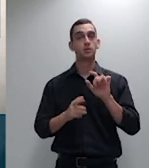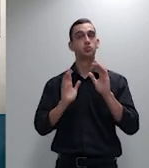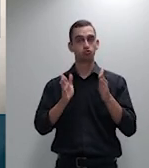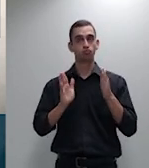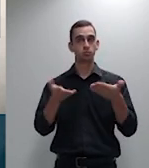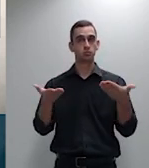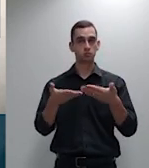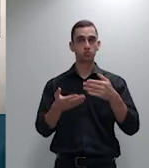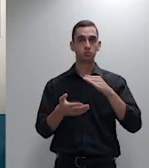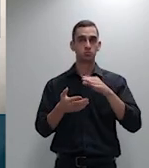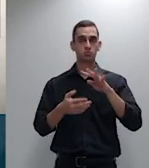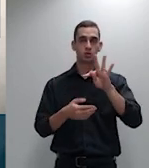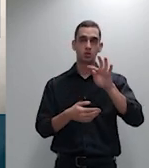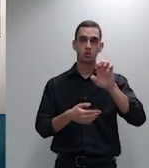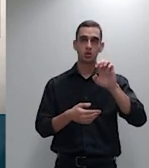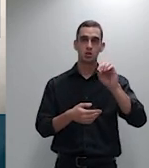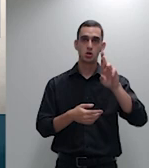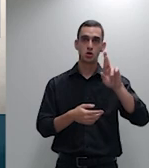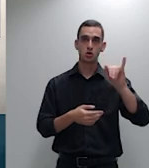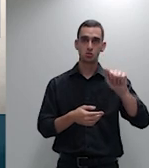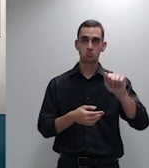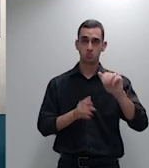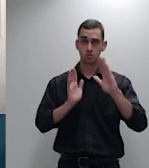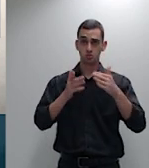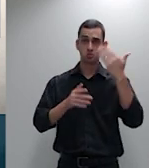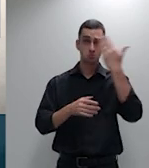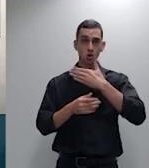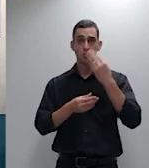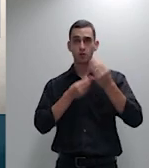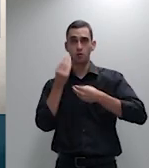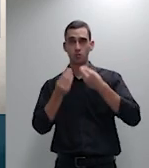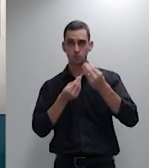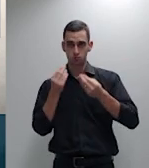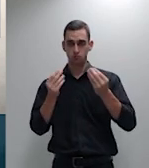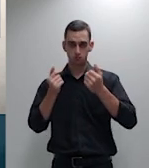provas do ponto de vista pragmático